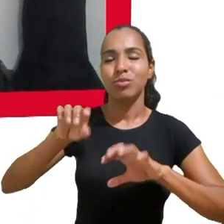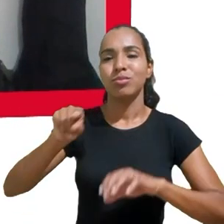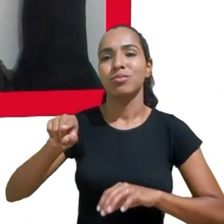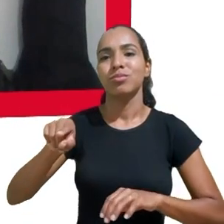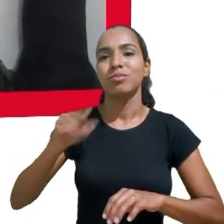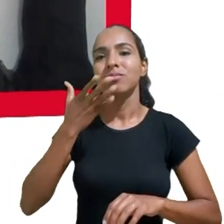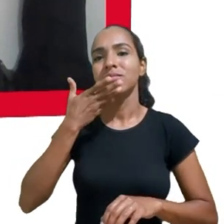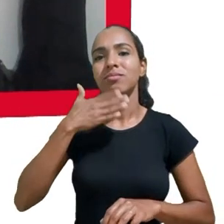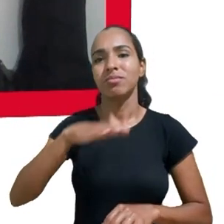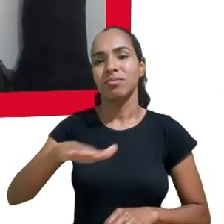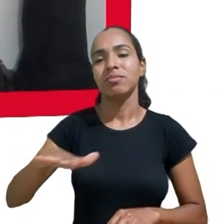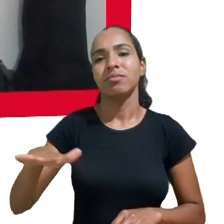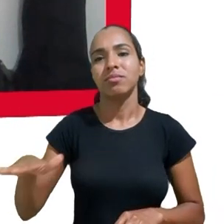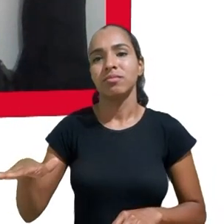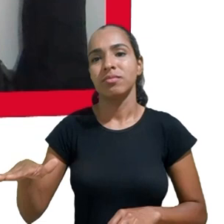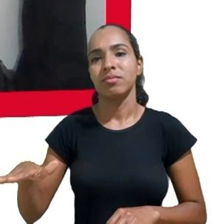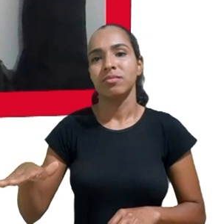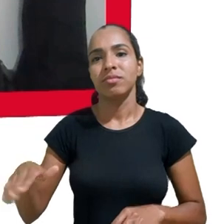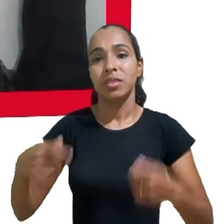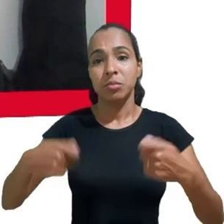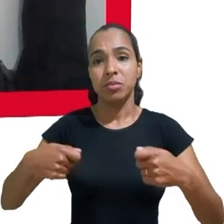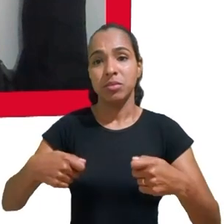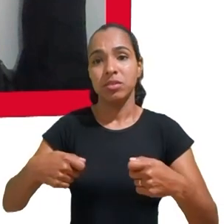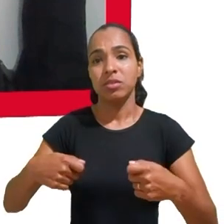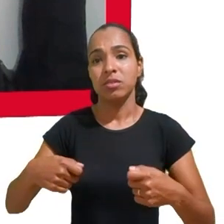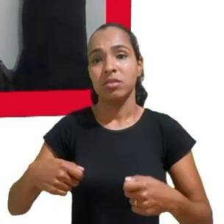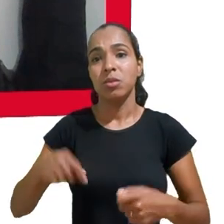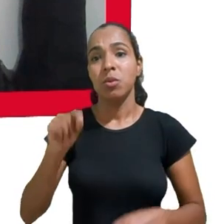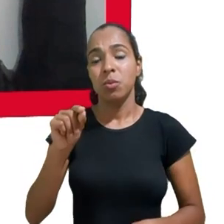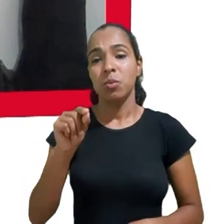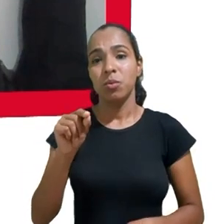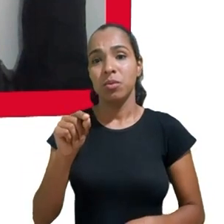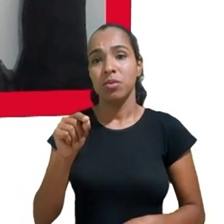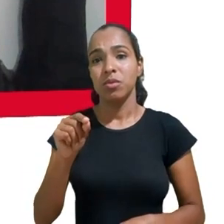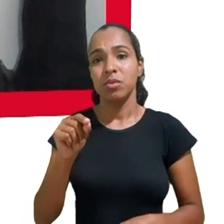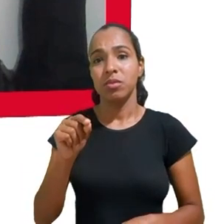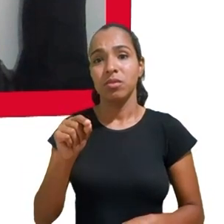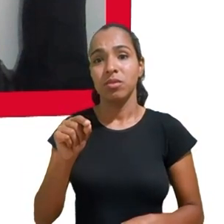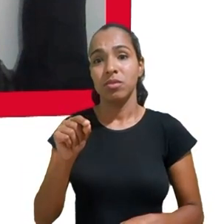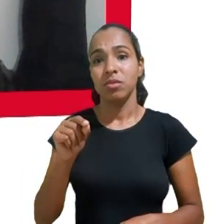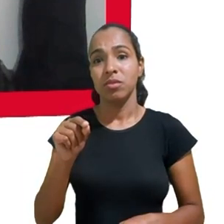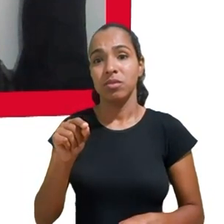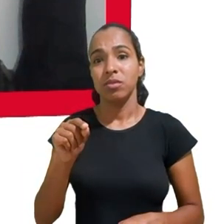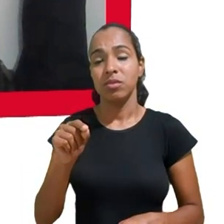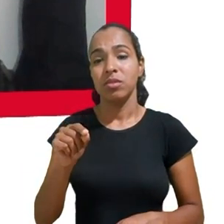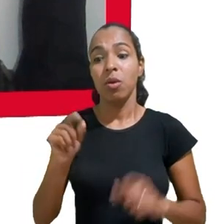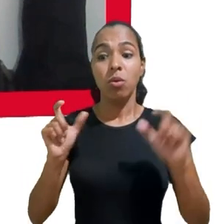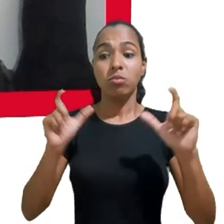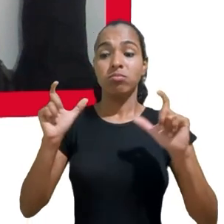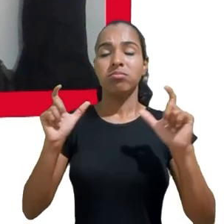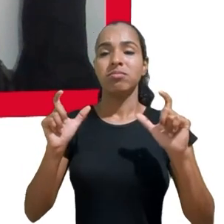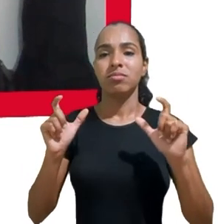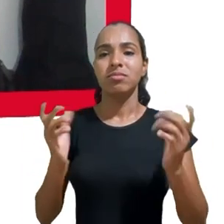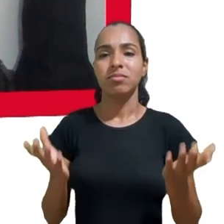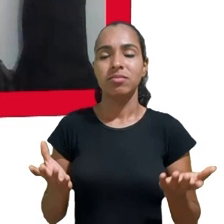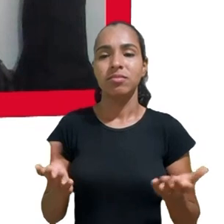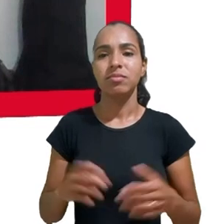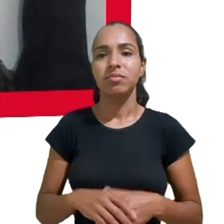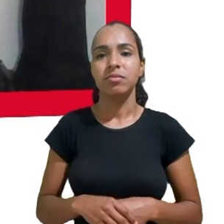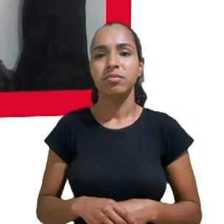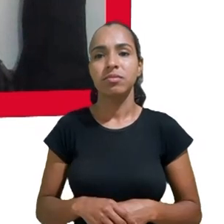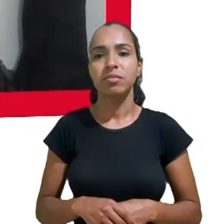estrutura de exploração algorítmica, uma espécie de governamentalidade algorítmica no qual o algoritmo